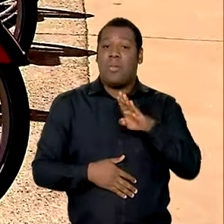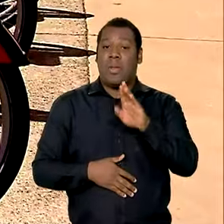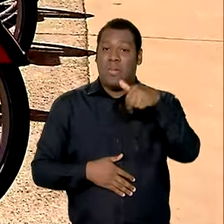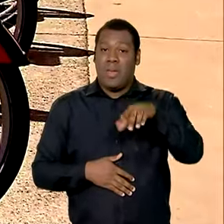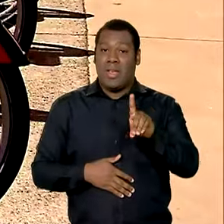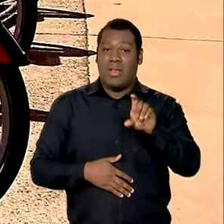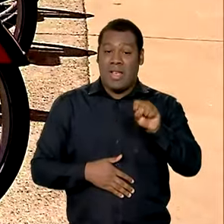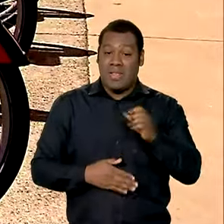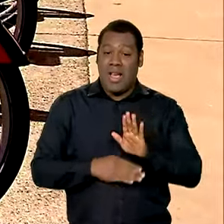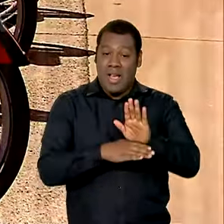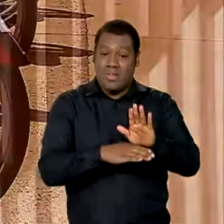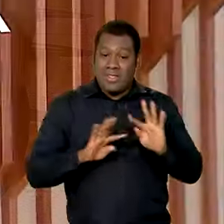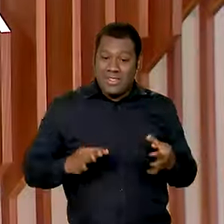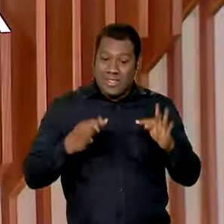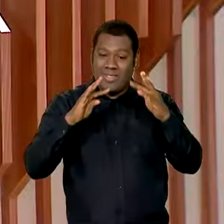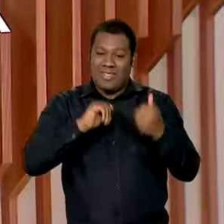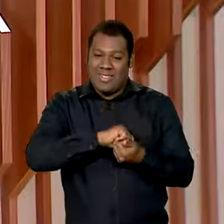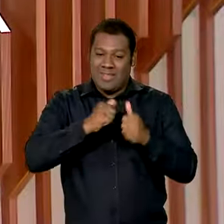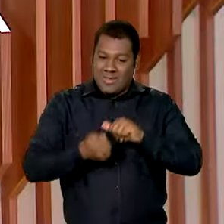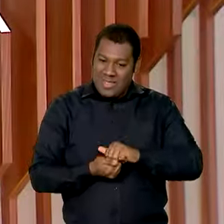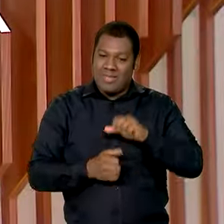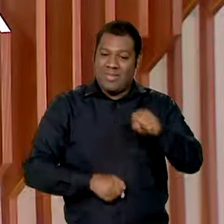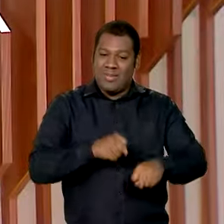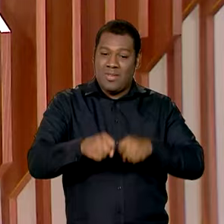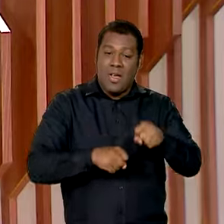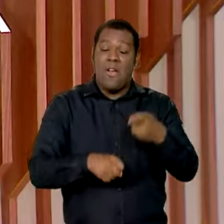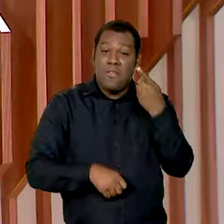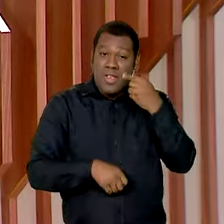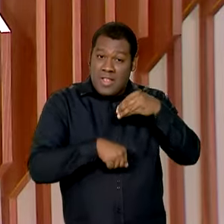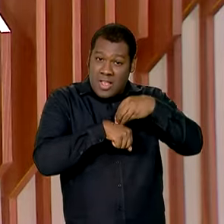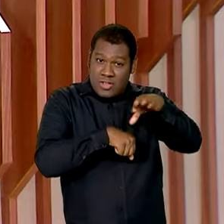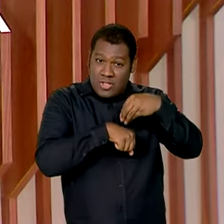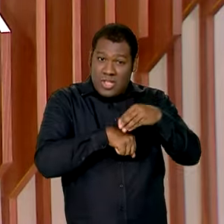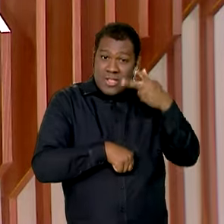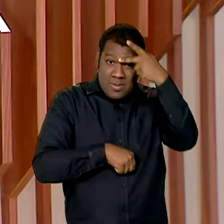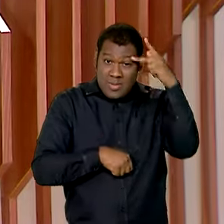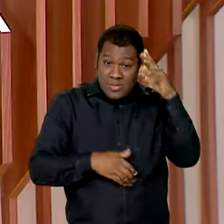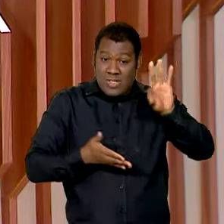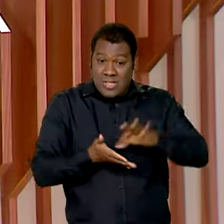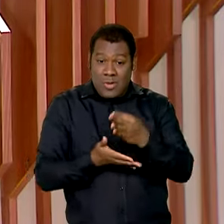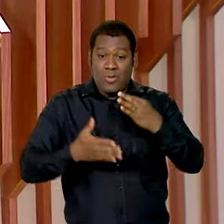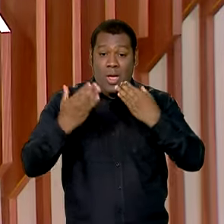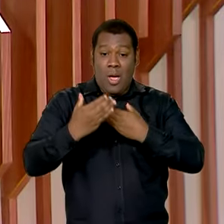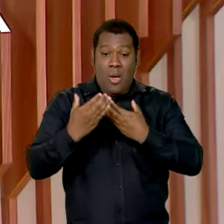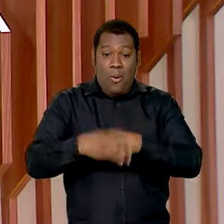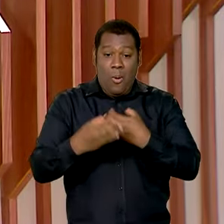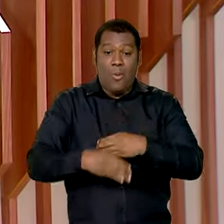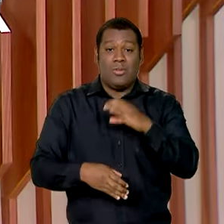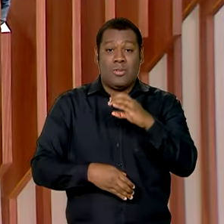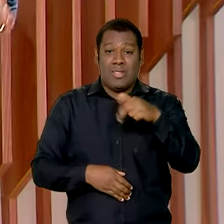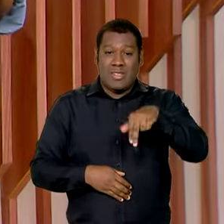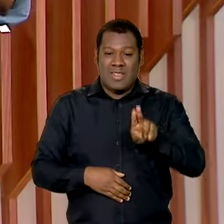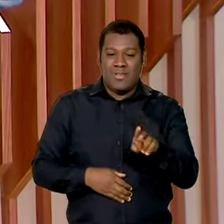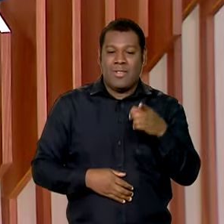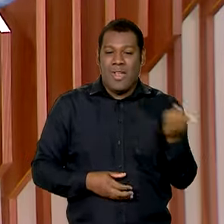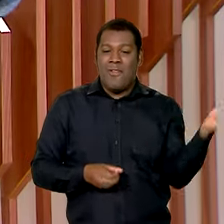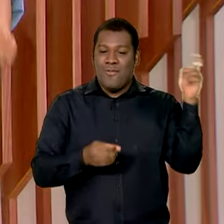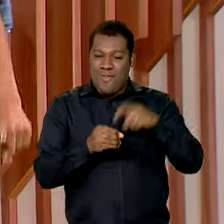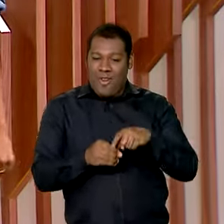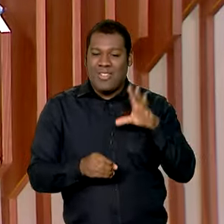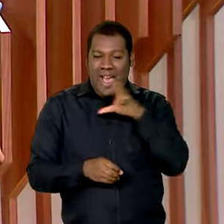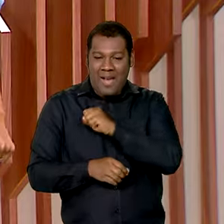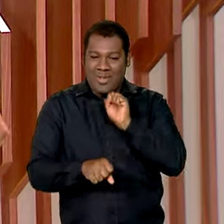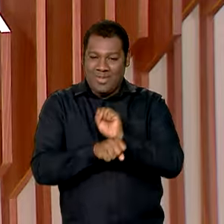melhorar a tecnologia. E você vai ver as dicas para os candidatos do concurso público nacional unificado. A gente volta em